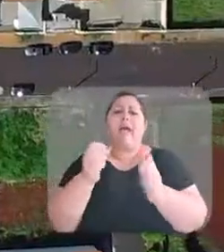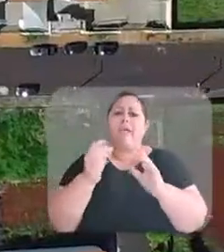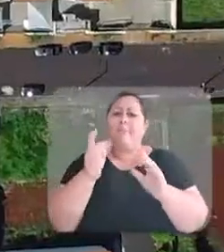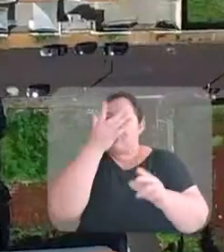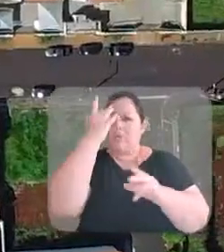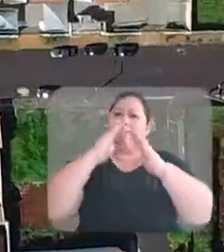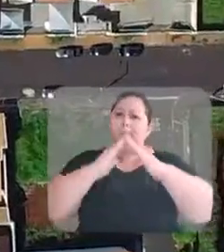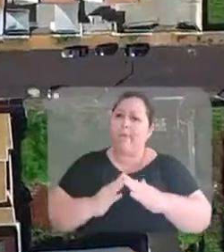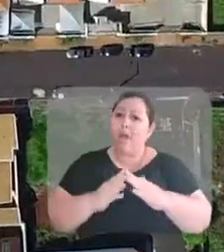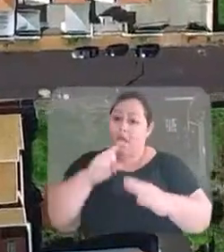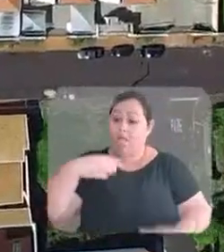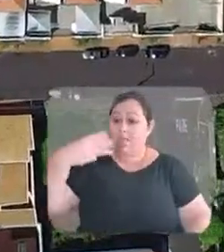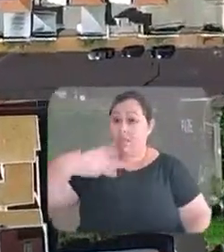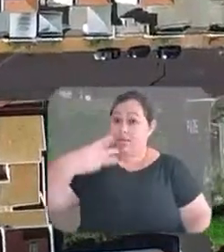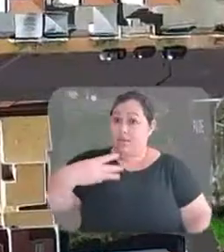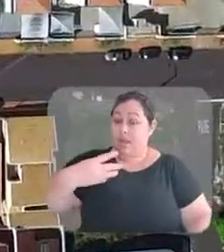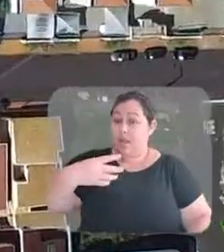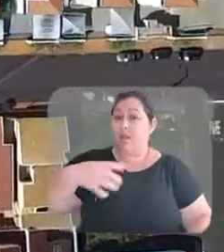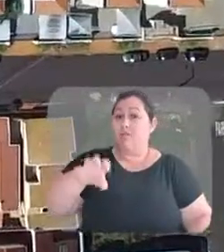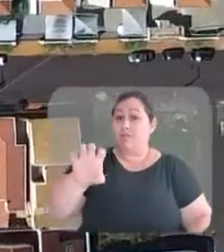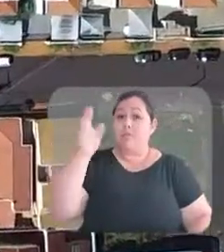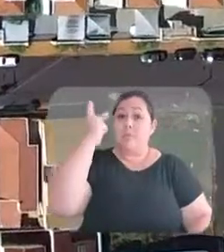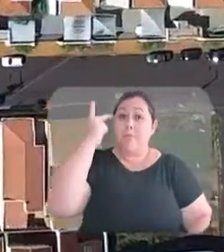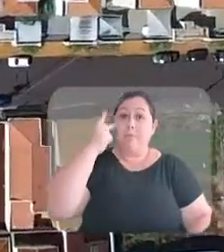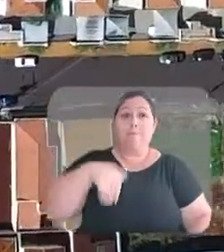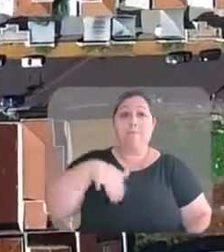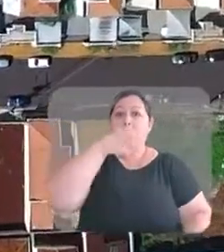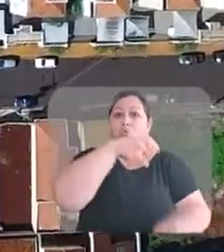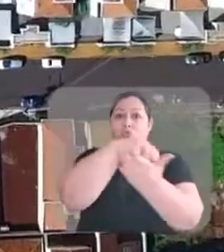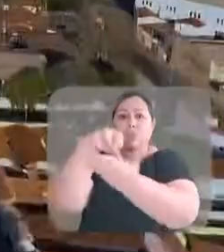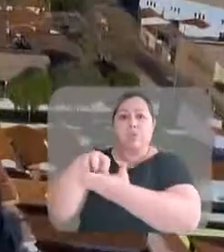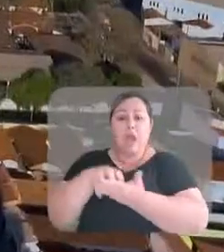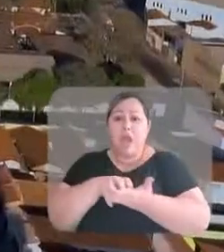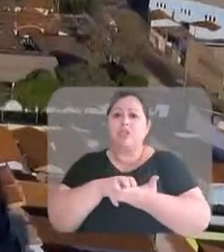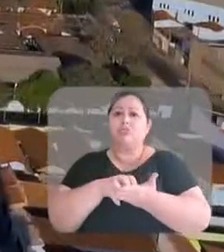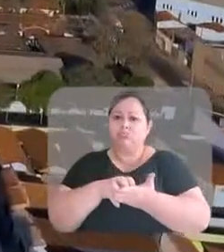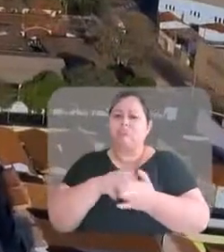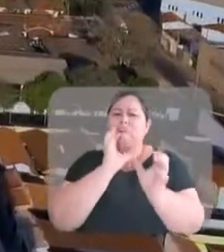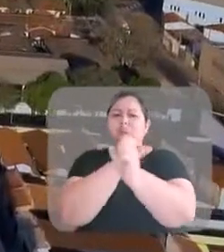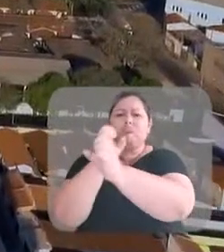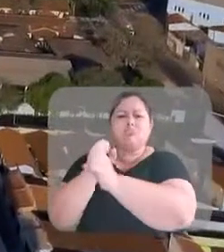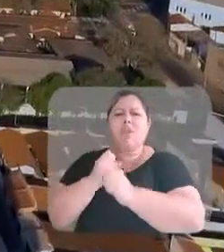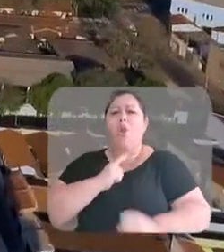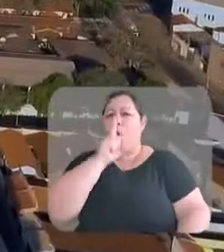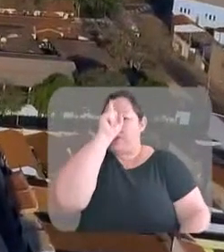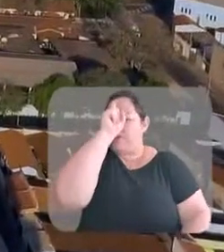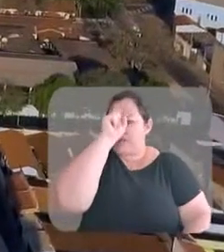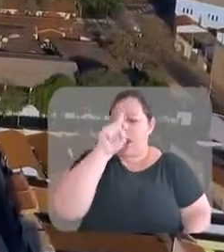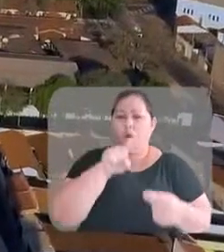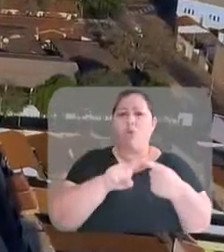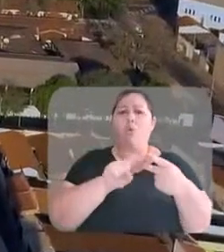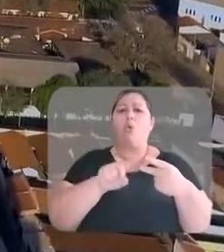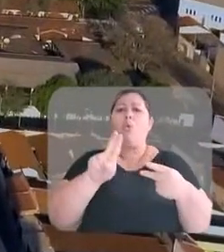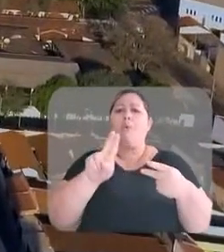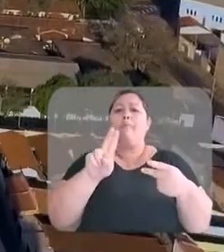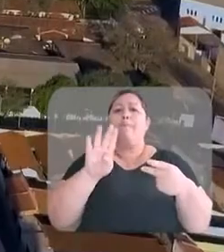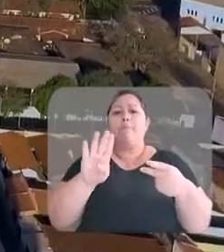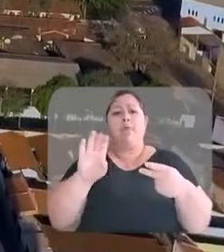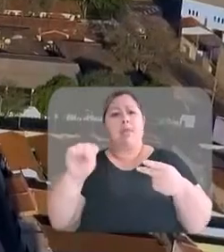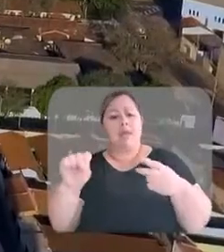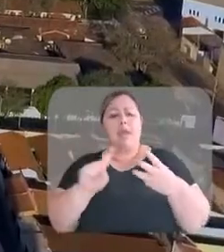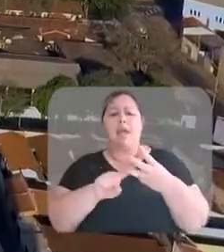que a cidade é a terceira do estado de São Paulo com mais unidades. O levantamento considerou hospitais, UBSs e